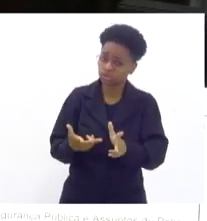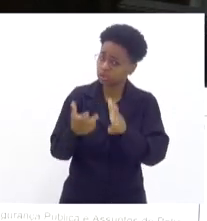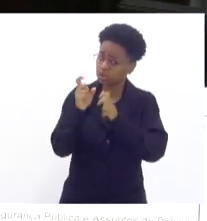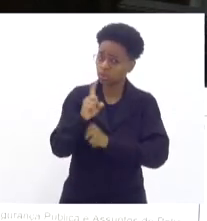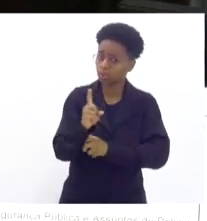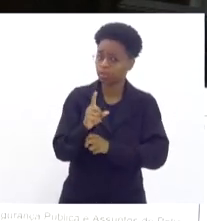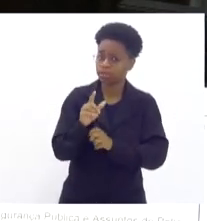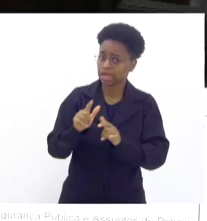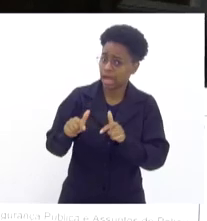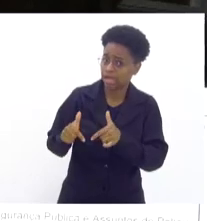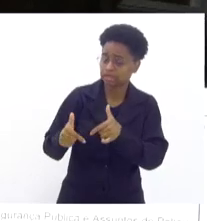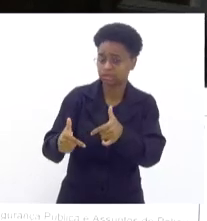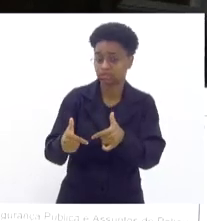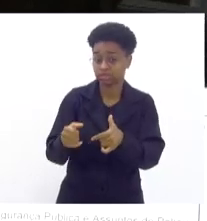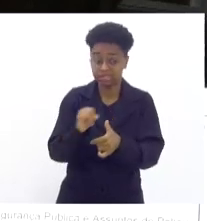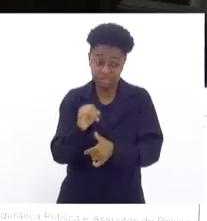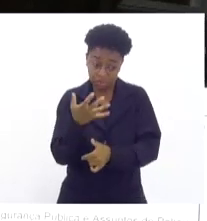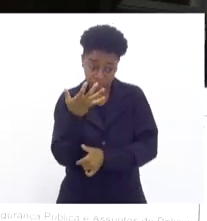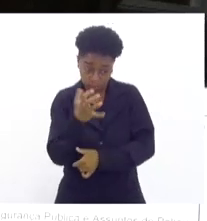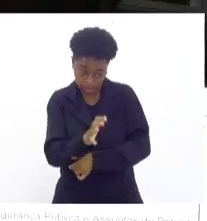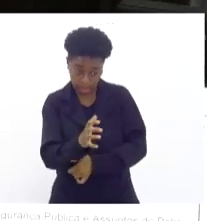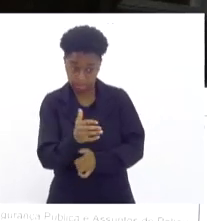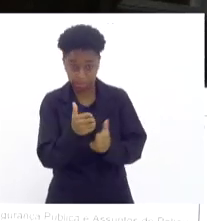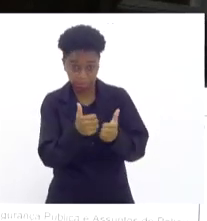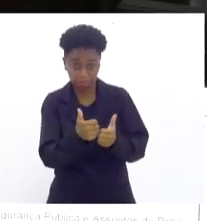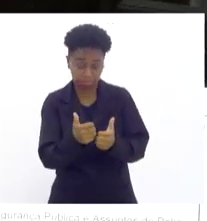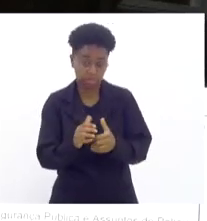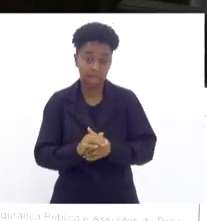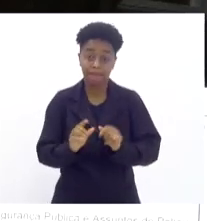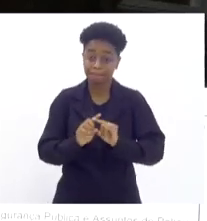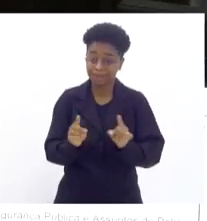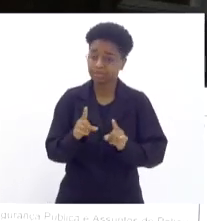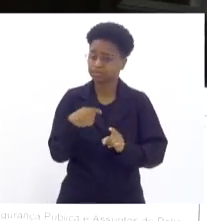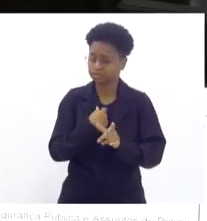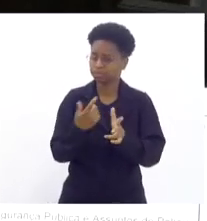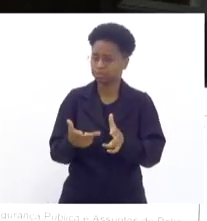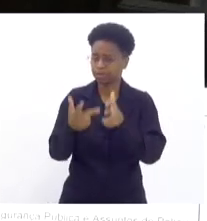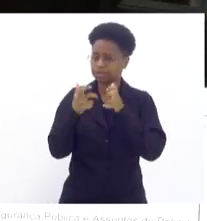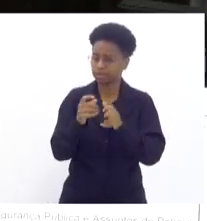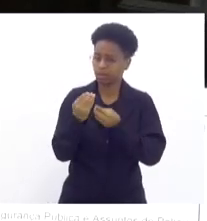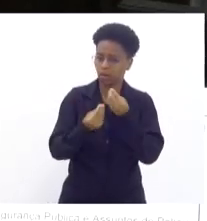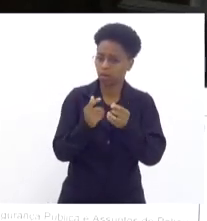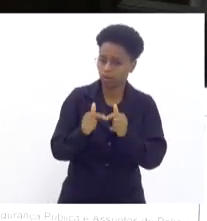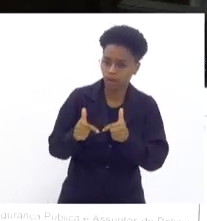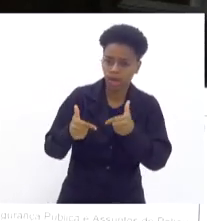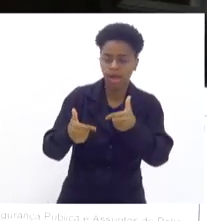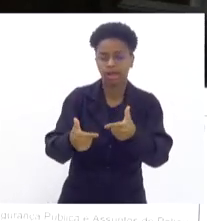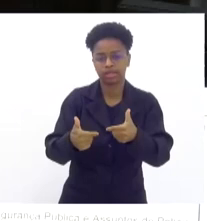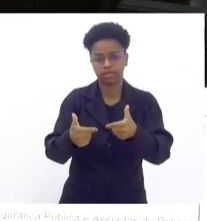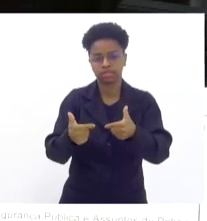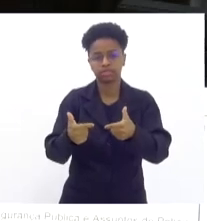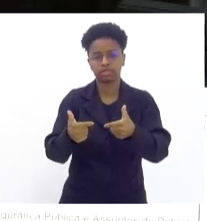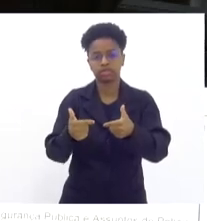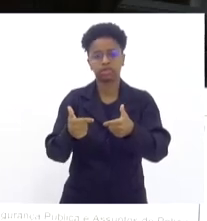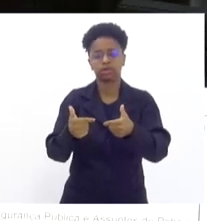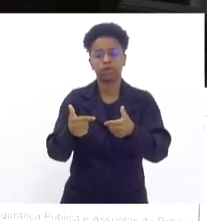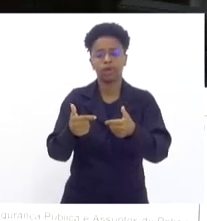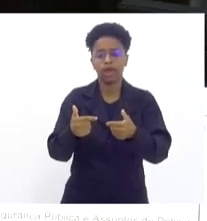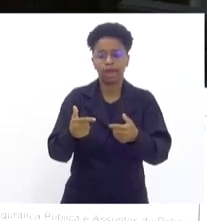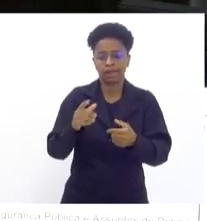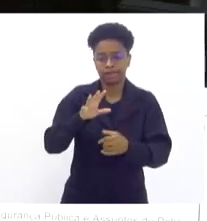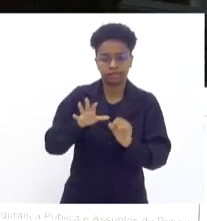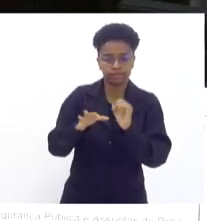atuação, só quem não quer ver, a atuação das forças de segurança para o melhor ir e vir dos